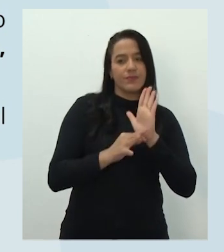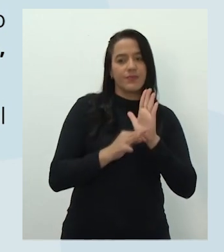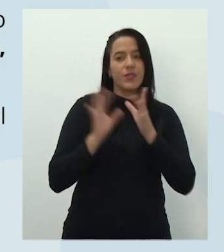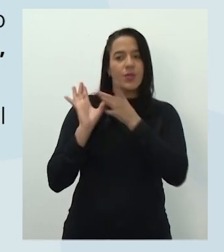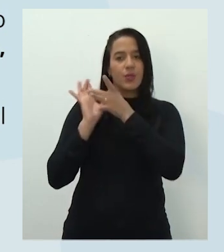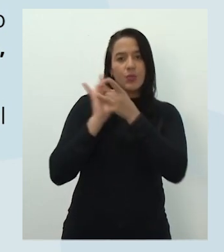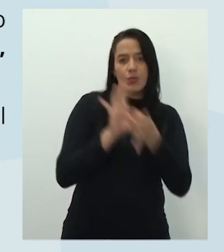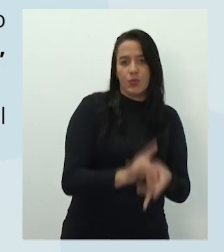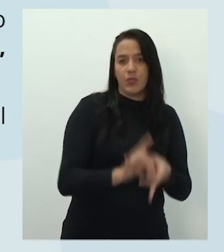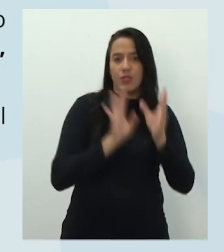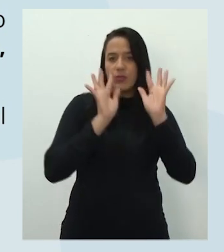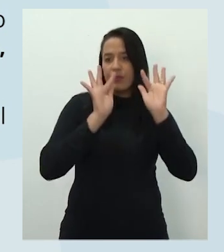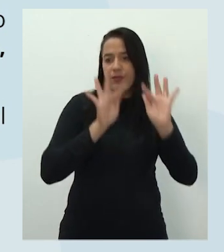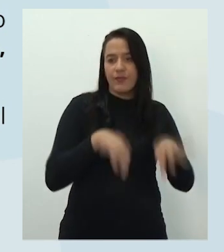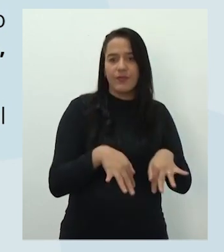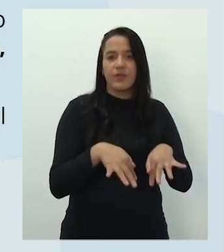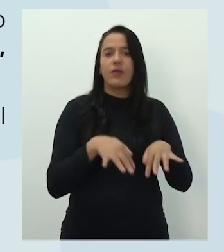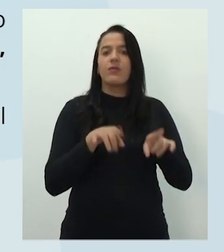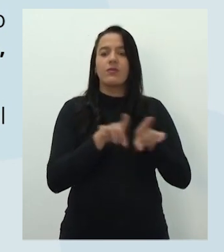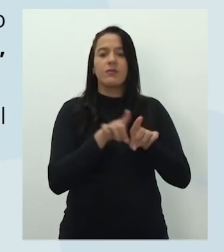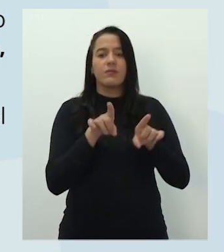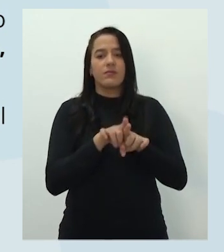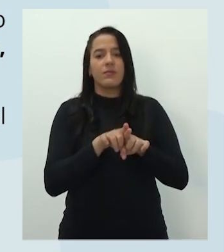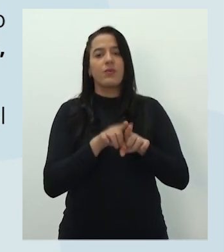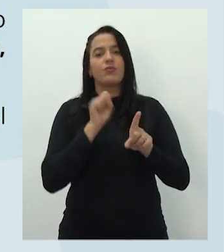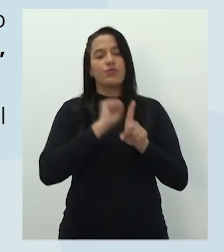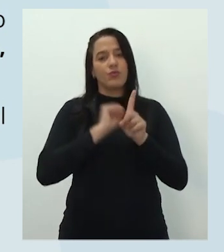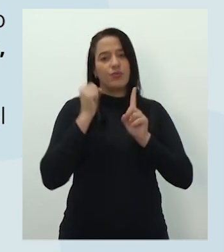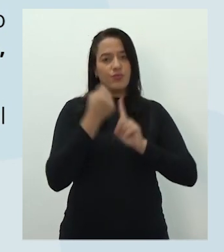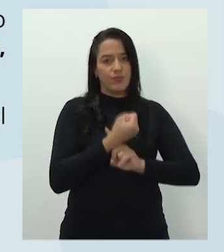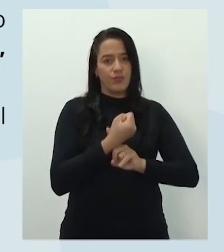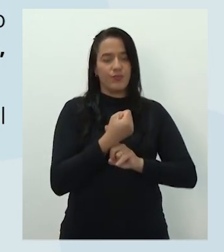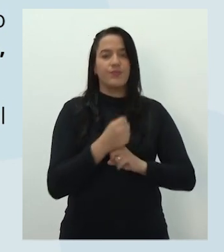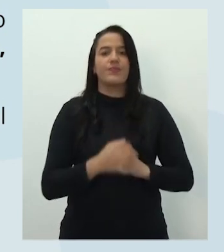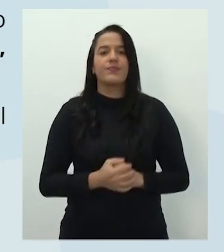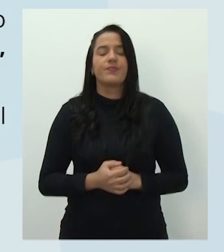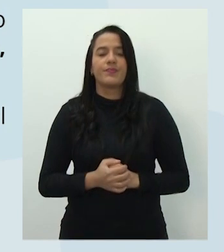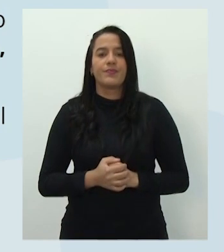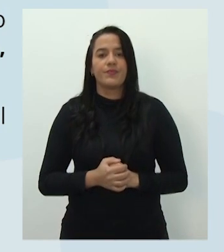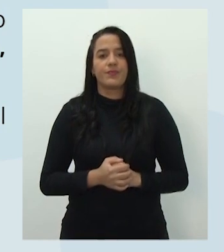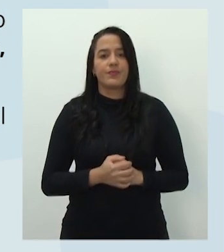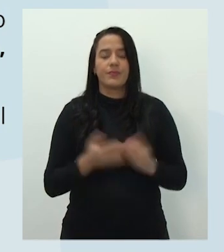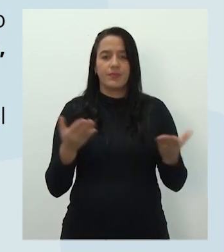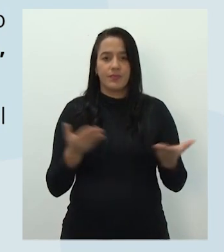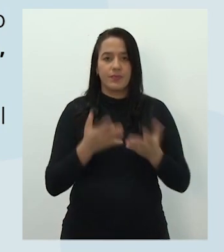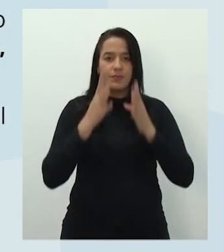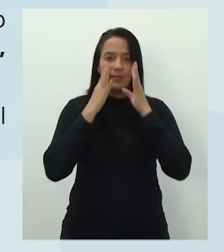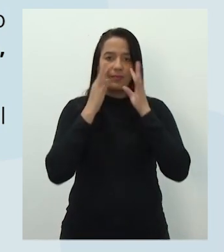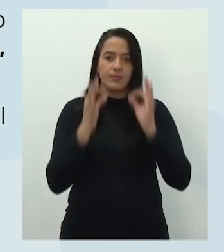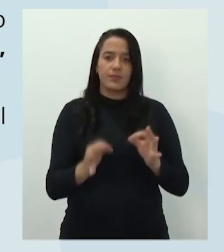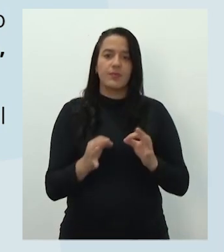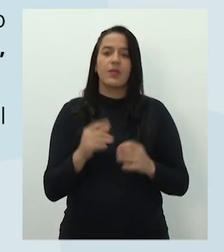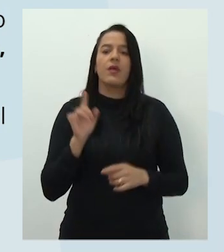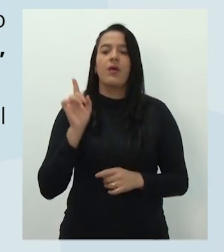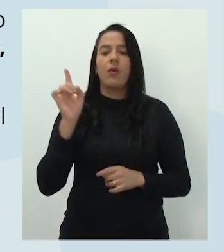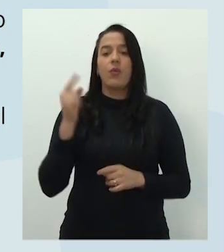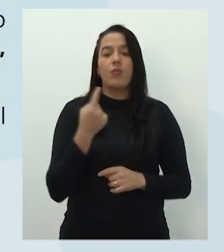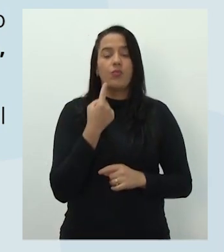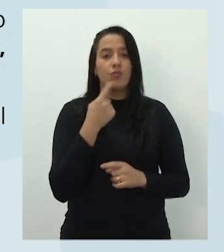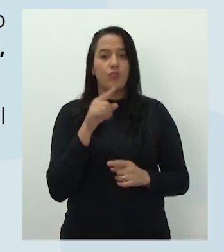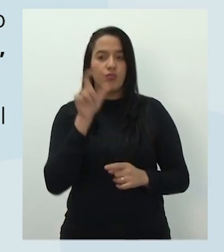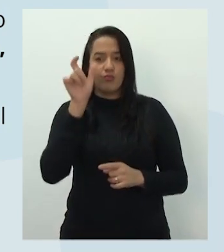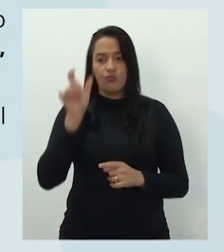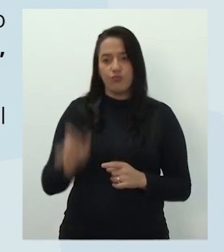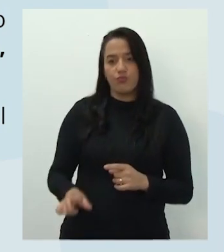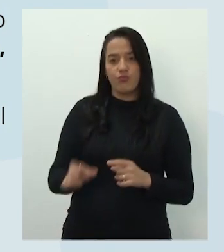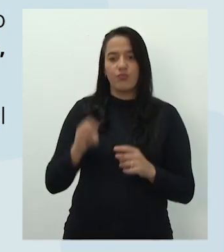finalidade e função social. Gente, presta atenção aqui, olha só. Um gênero, quando eu digo meme,